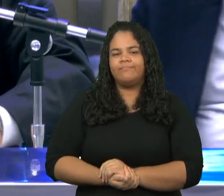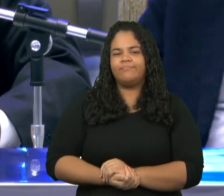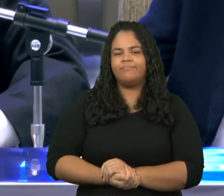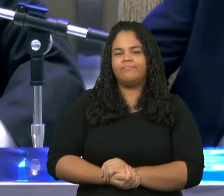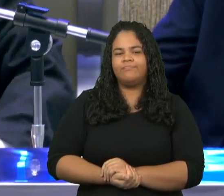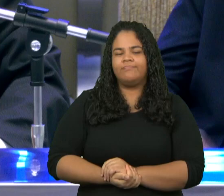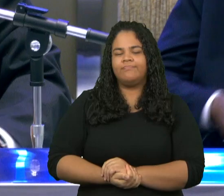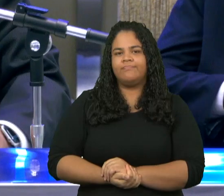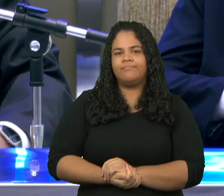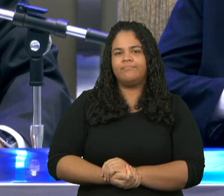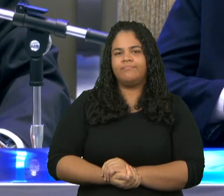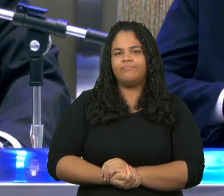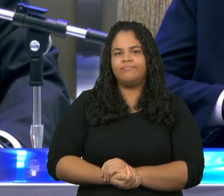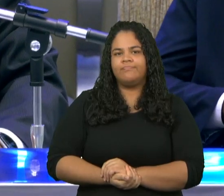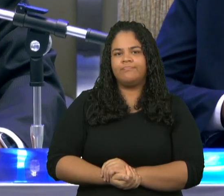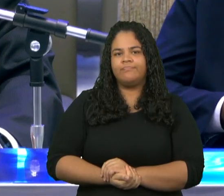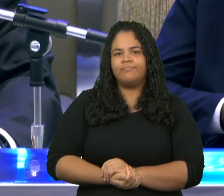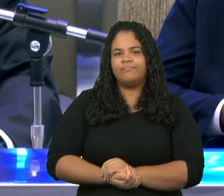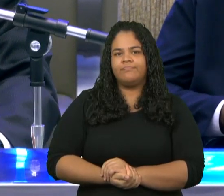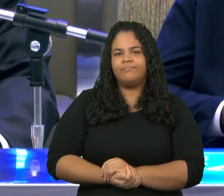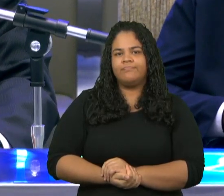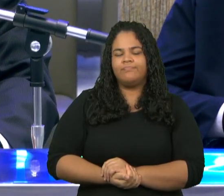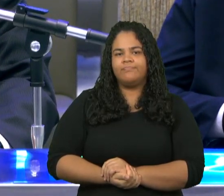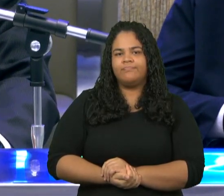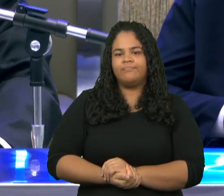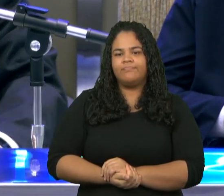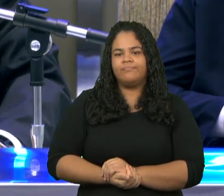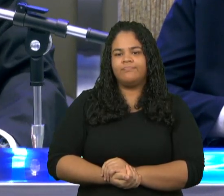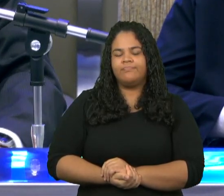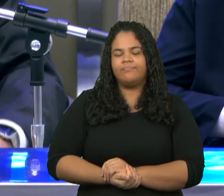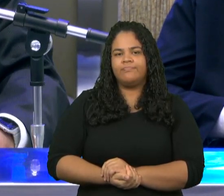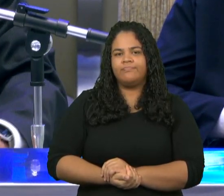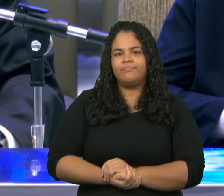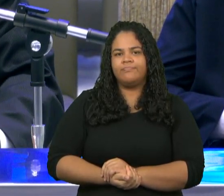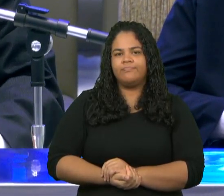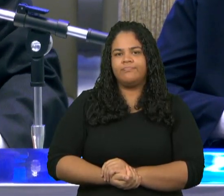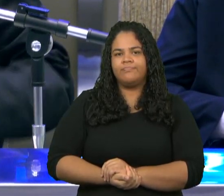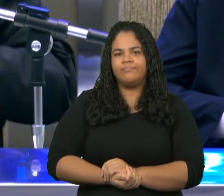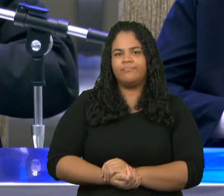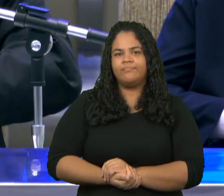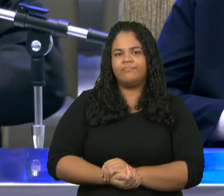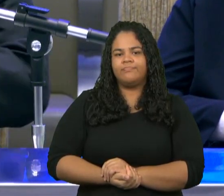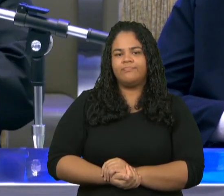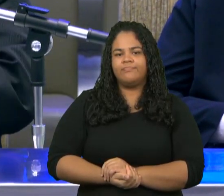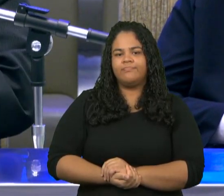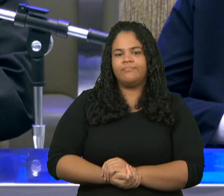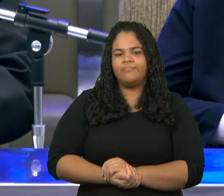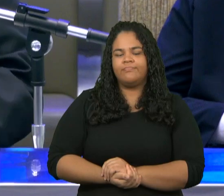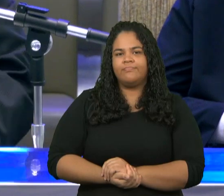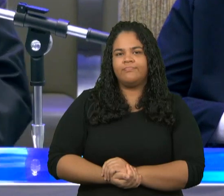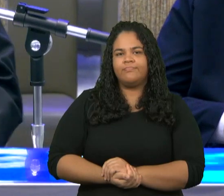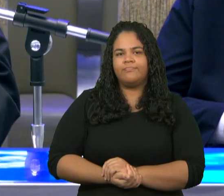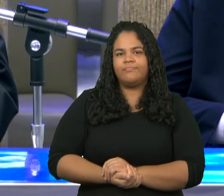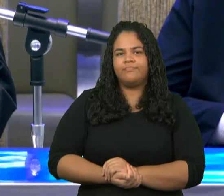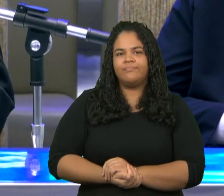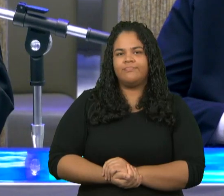a igreja, não só a nossa igreja em Pernambuco, tem sido abençoada